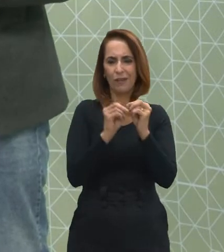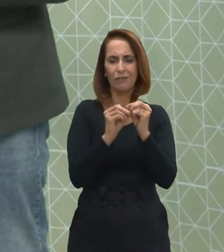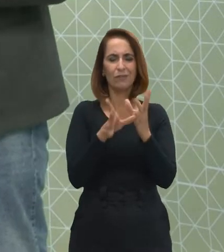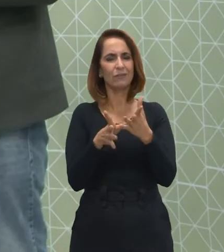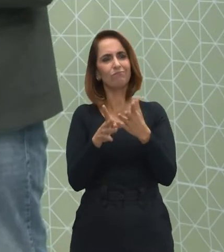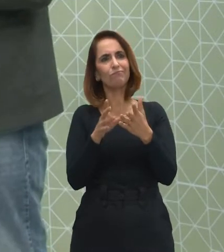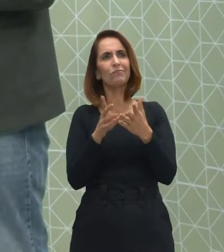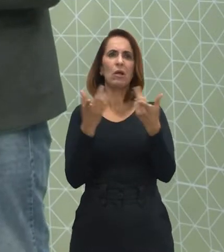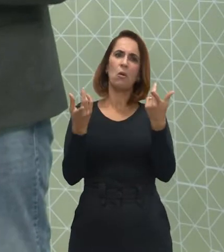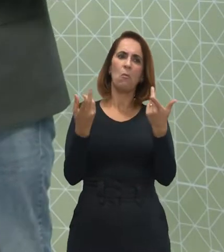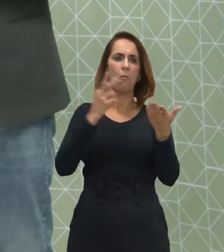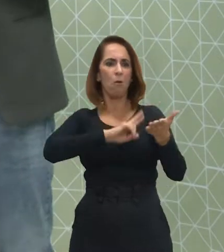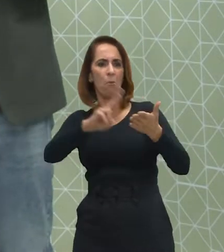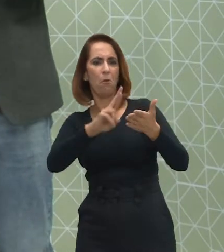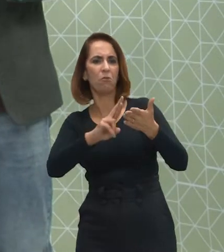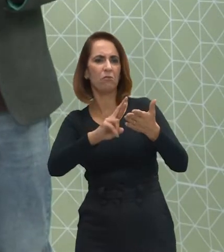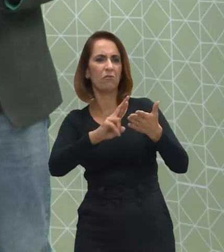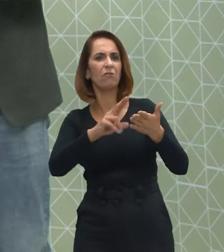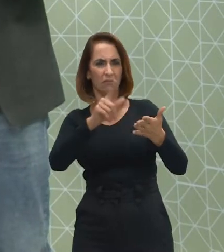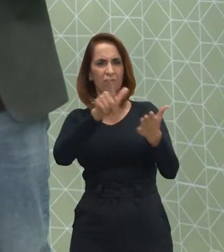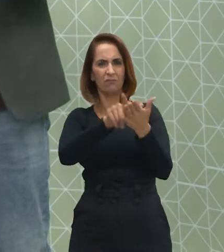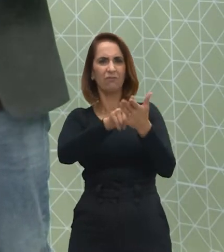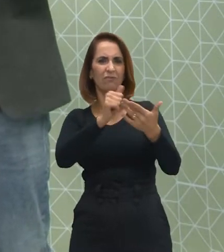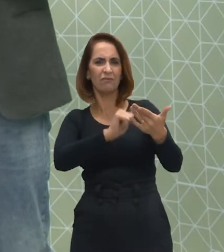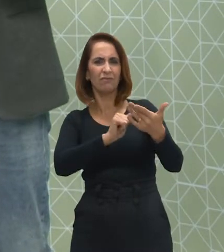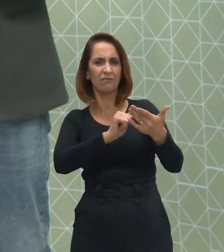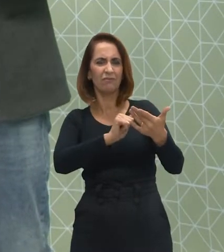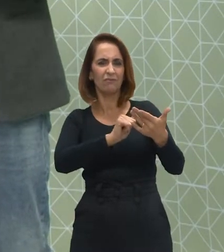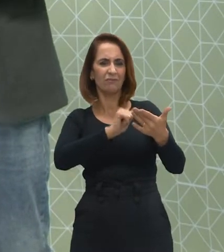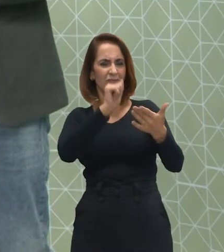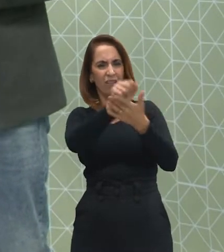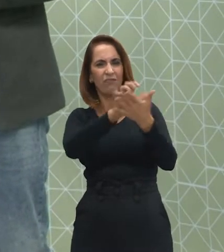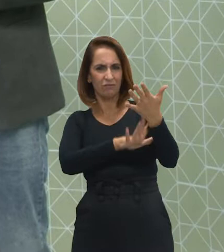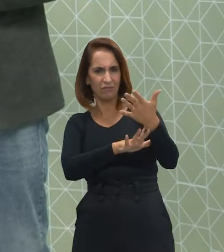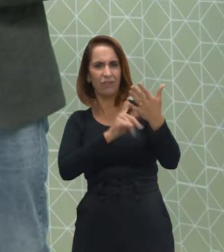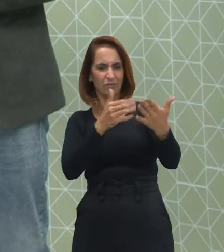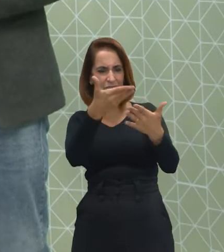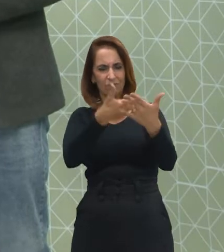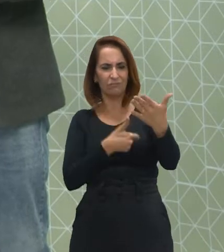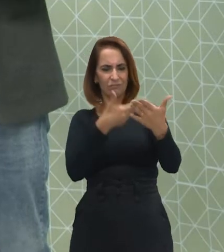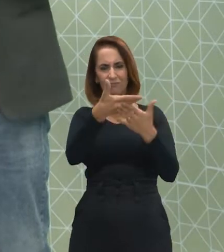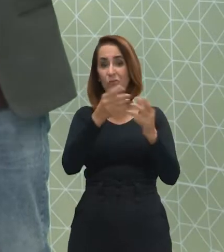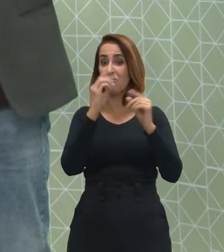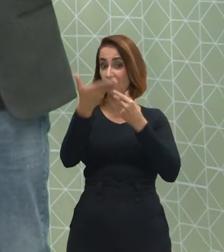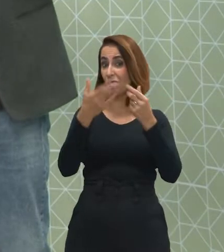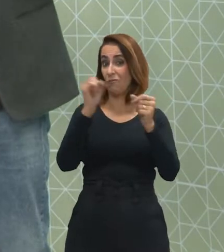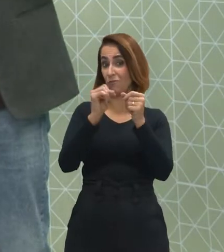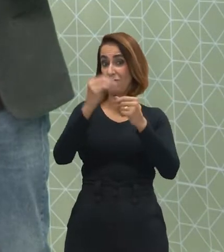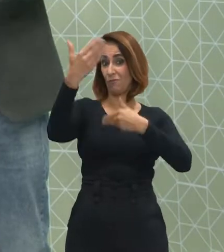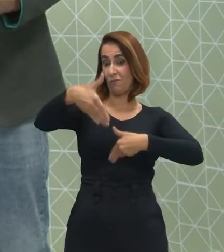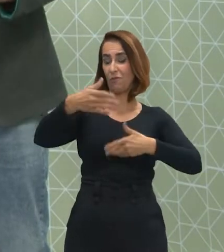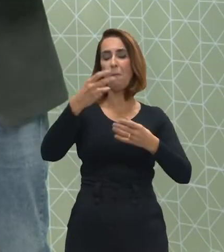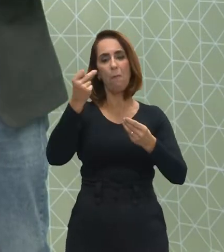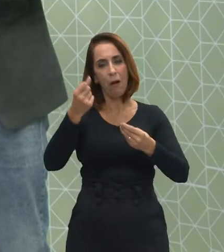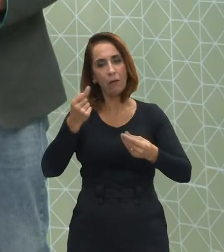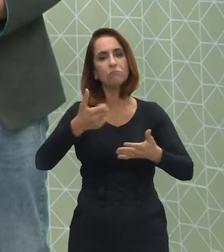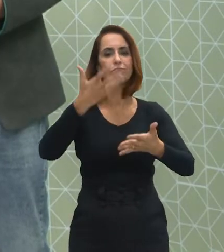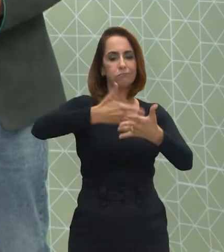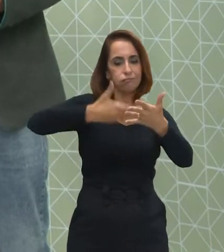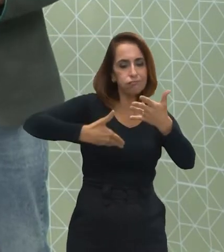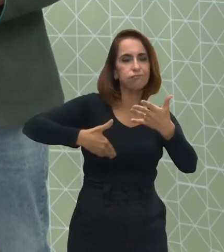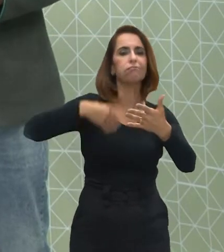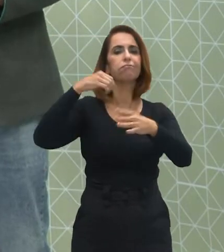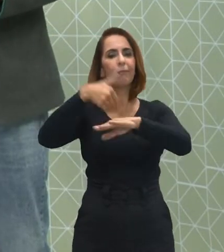exercício. Já está provado que você, para a realização de prova, quanto mais exercício você